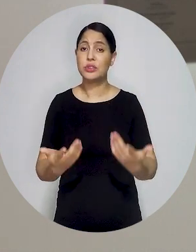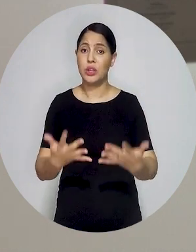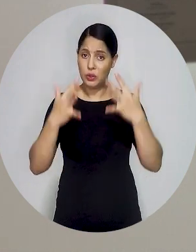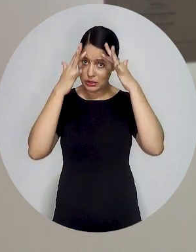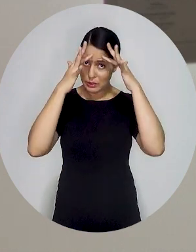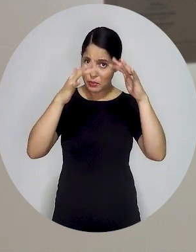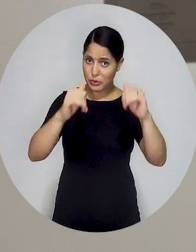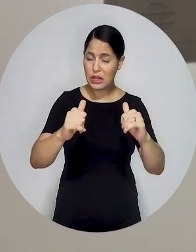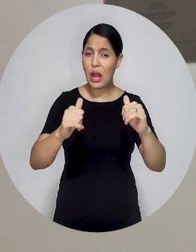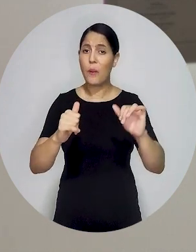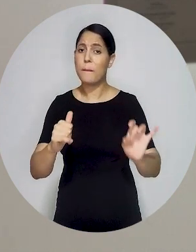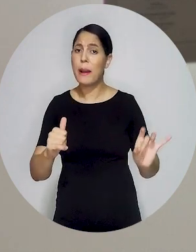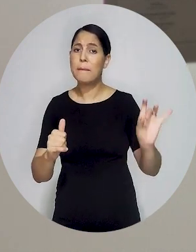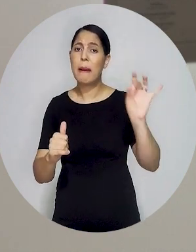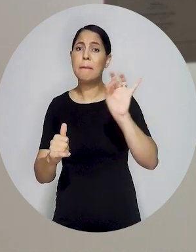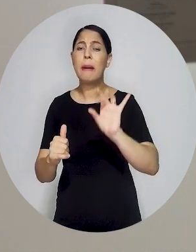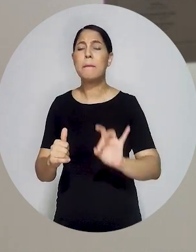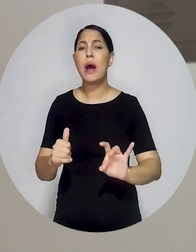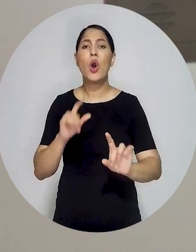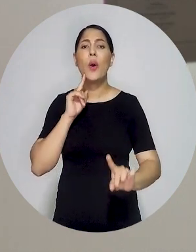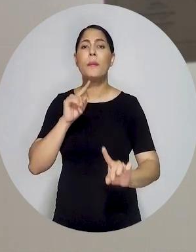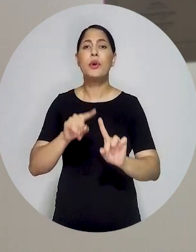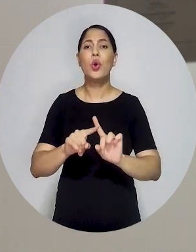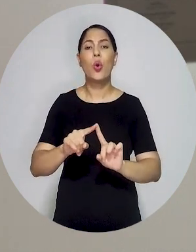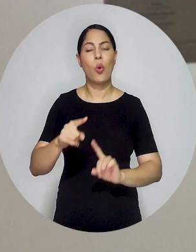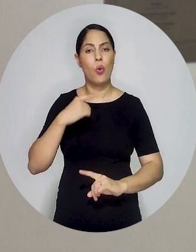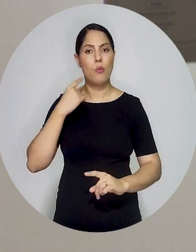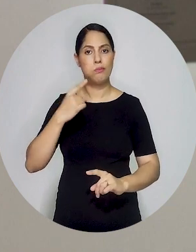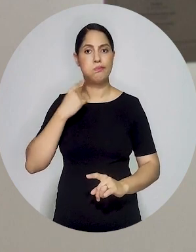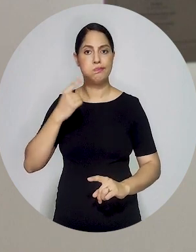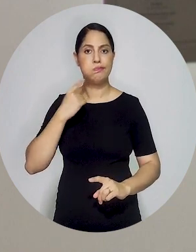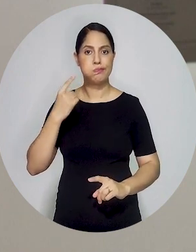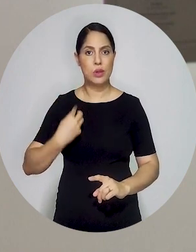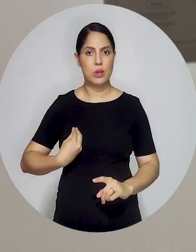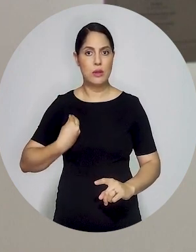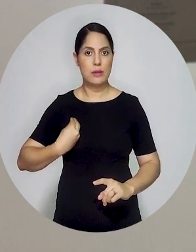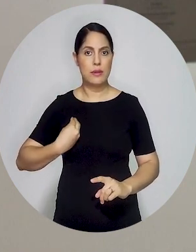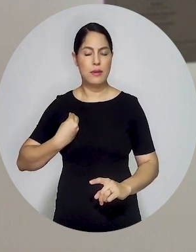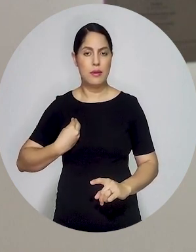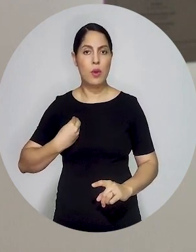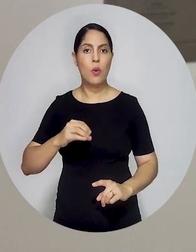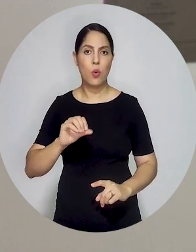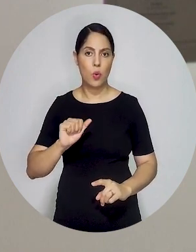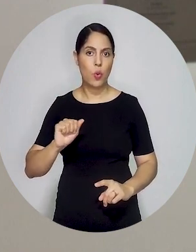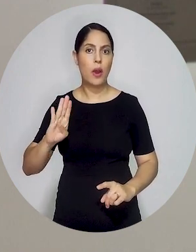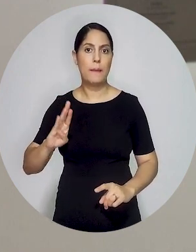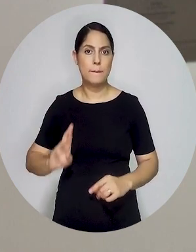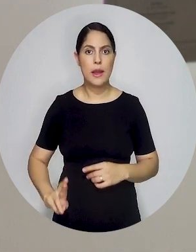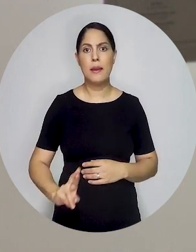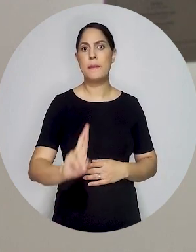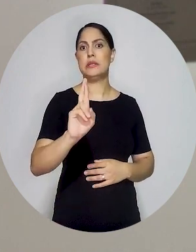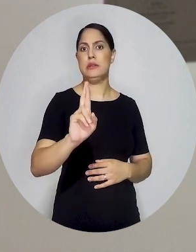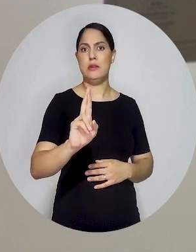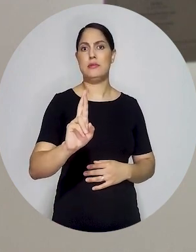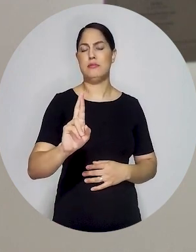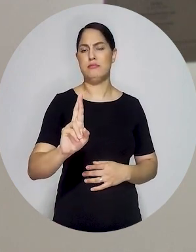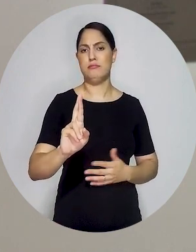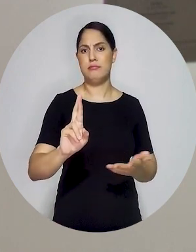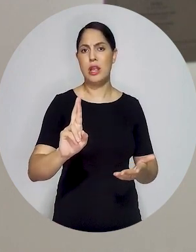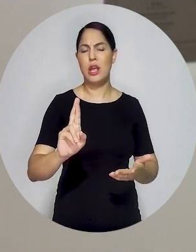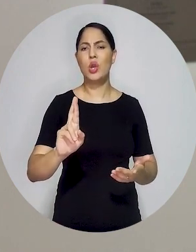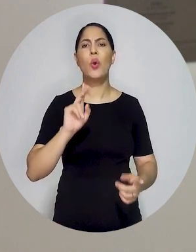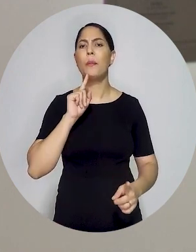em cada tribunal, tenhamos um representante da OAB participando e estando presente no momento em que